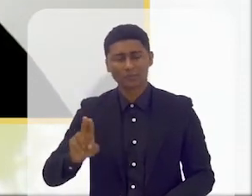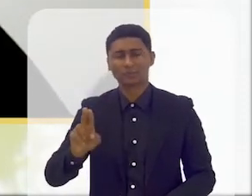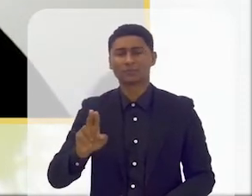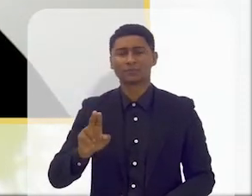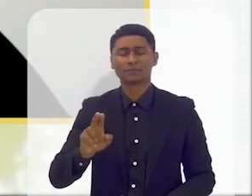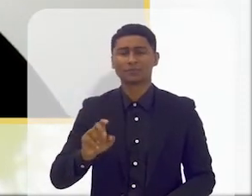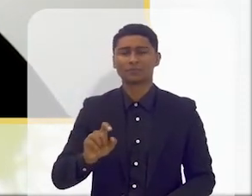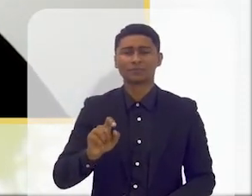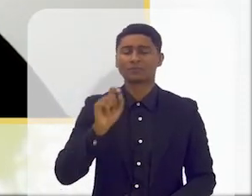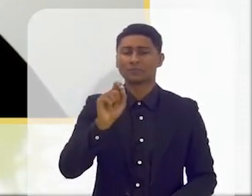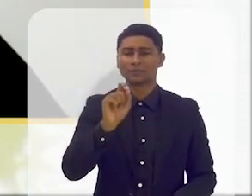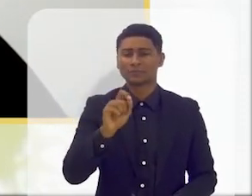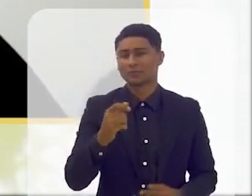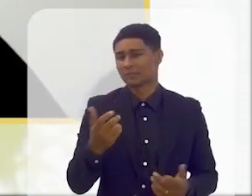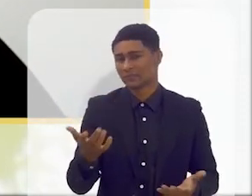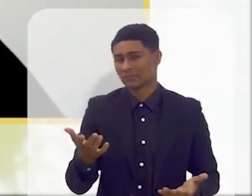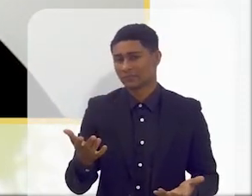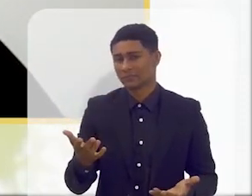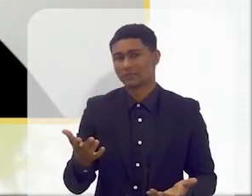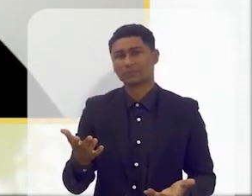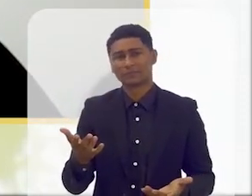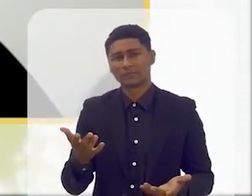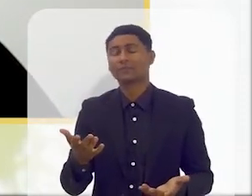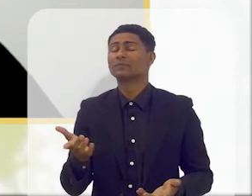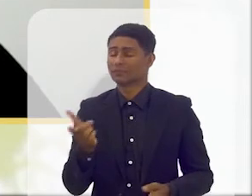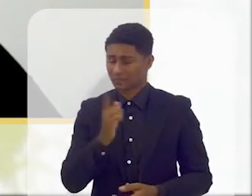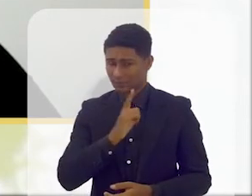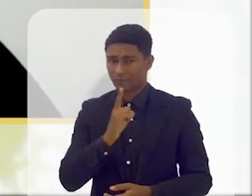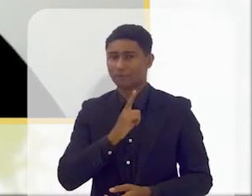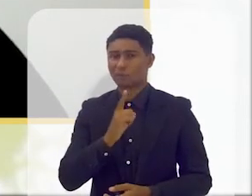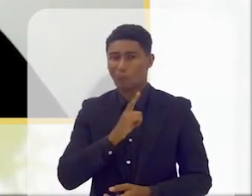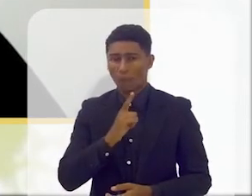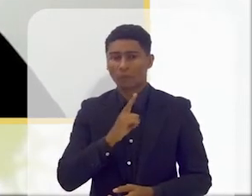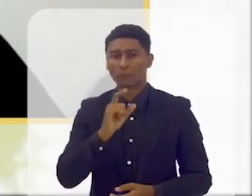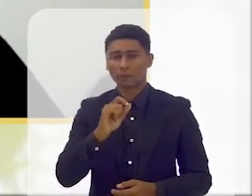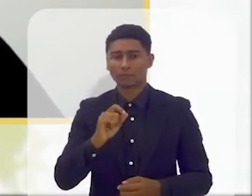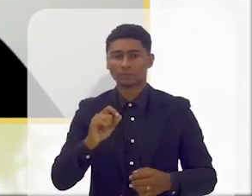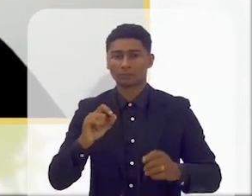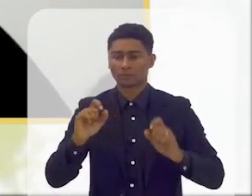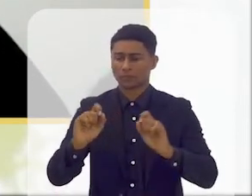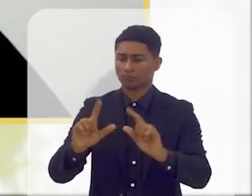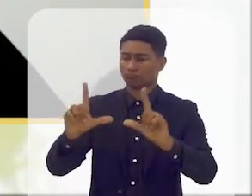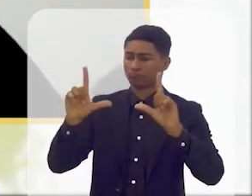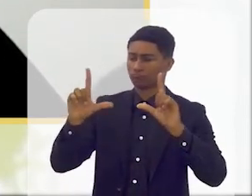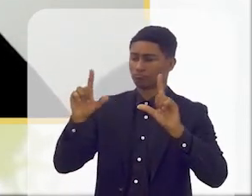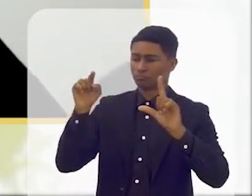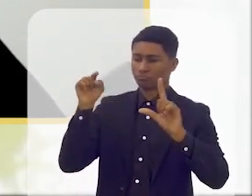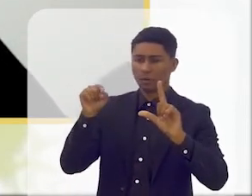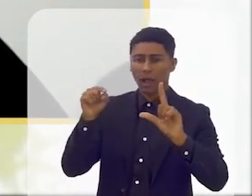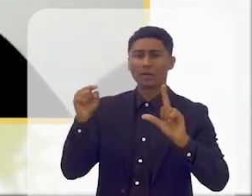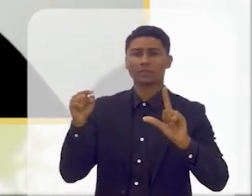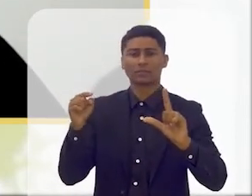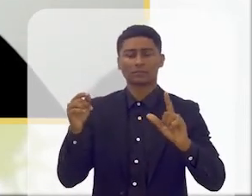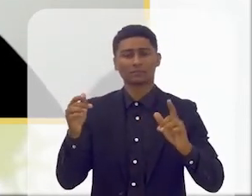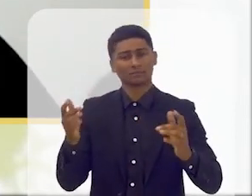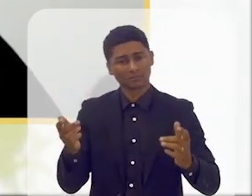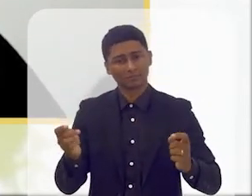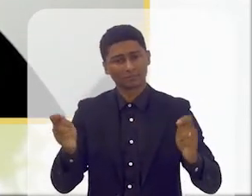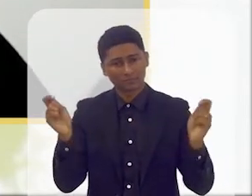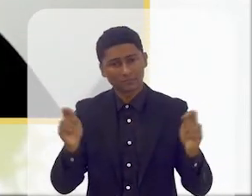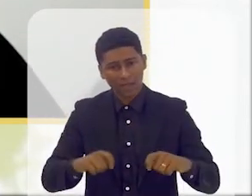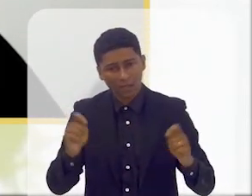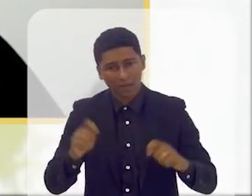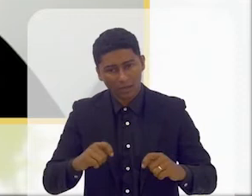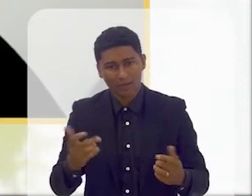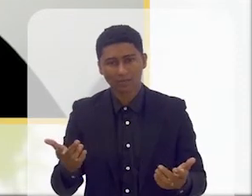que são os nossos emojis que nós usamos, mas existe um código pictográfico com imagens, que não são mais do que emojis, que conseguem